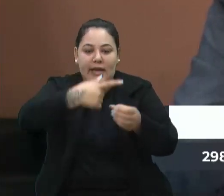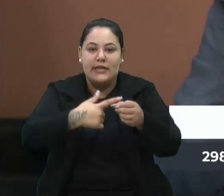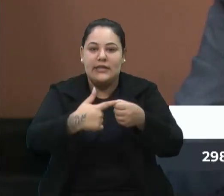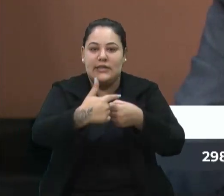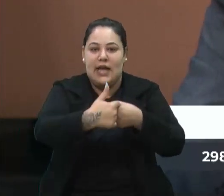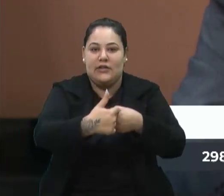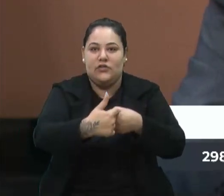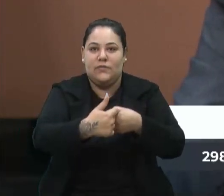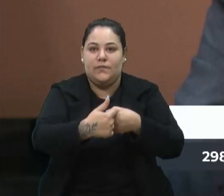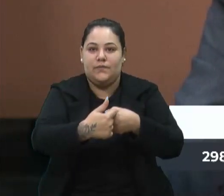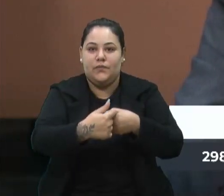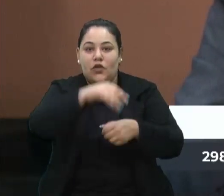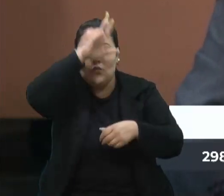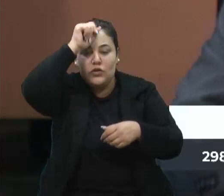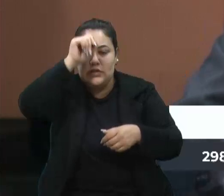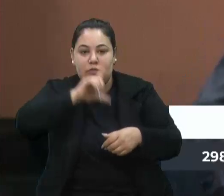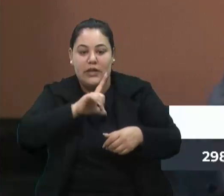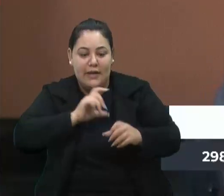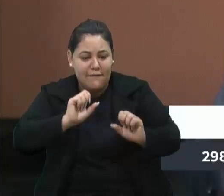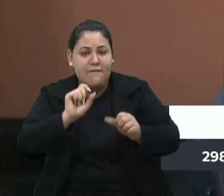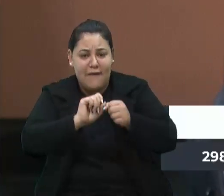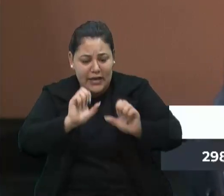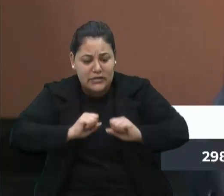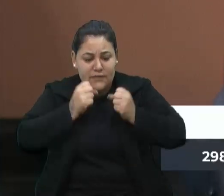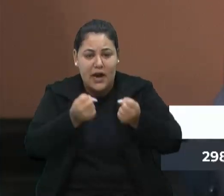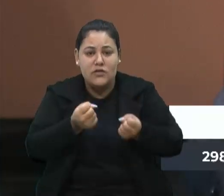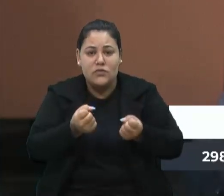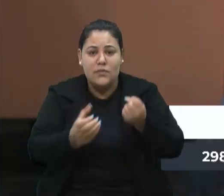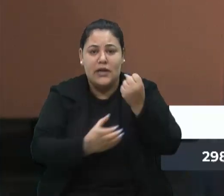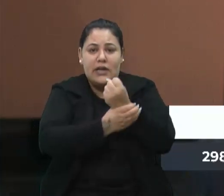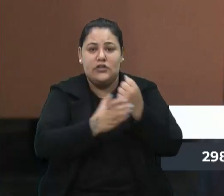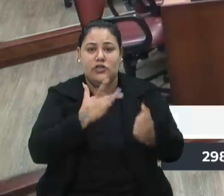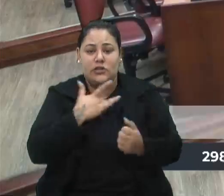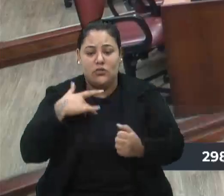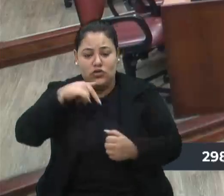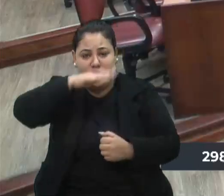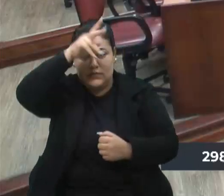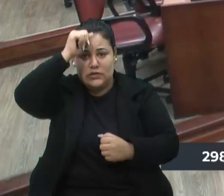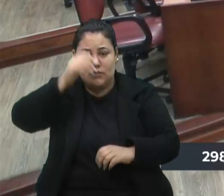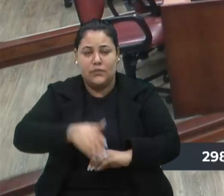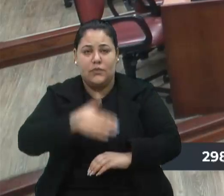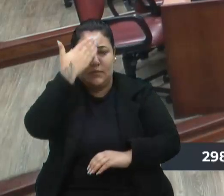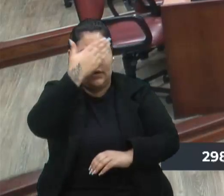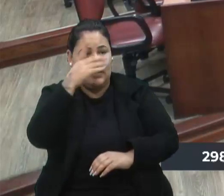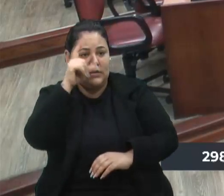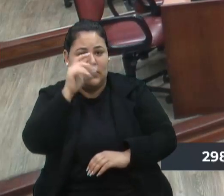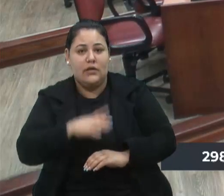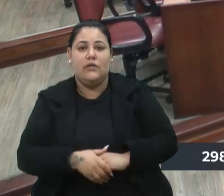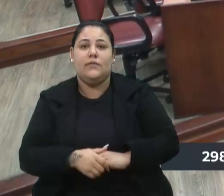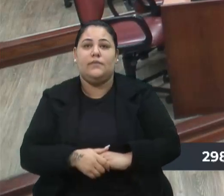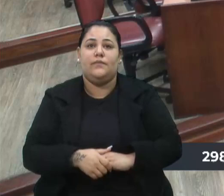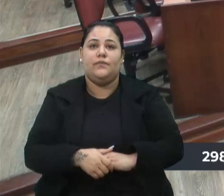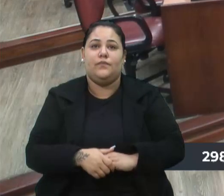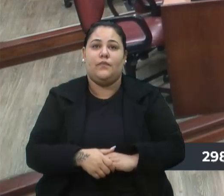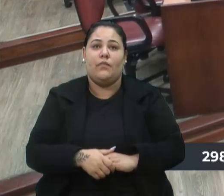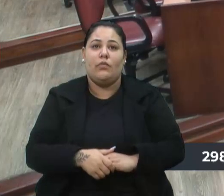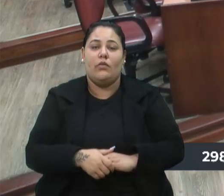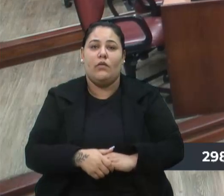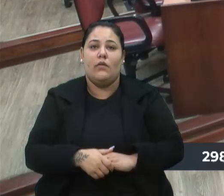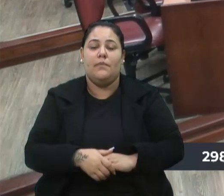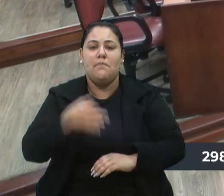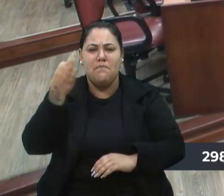esforços que o município tem feito para garantir a saúde do município. Obrigado, vereador Scalco. Perfeito, perfeito, vereador Filson. Para concluir,